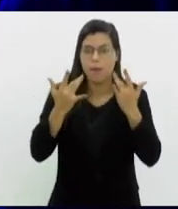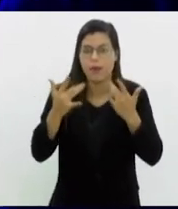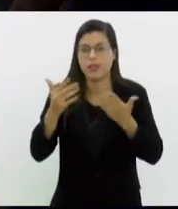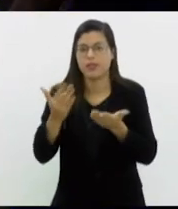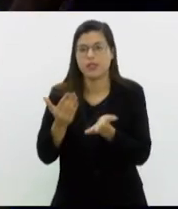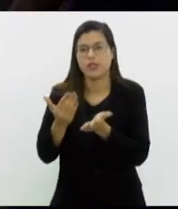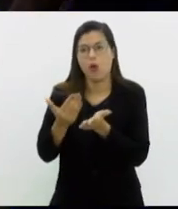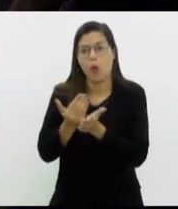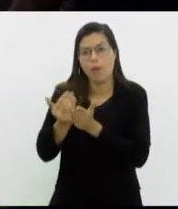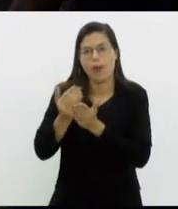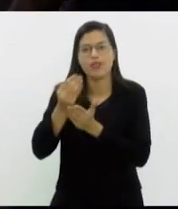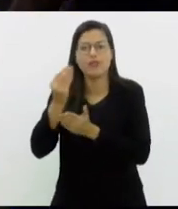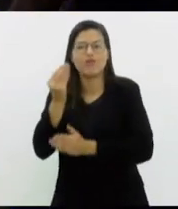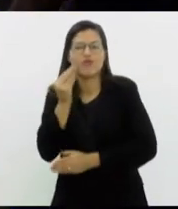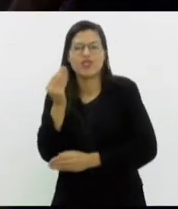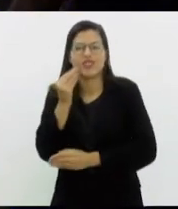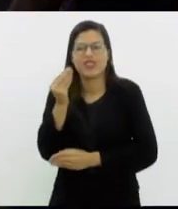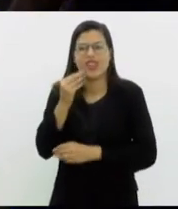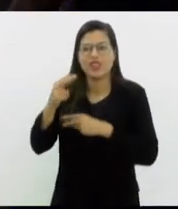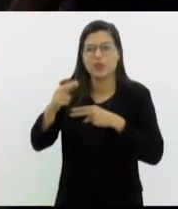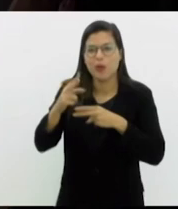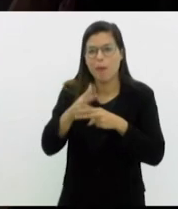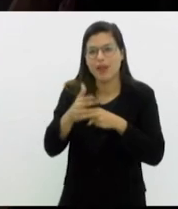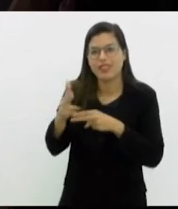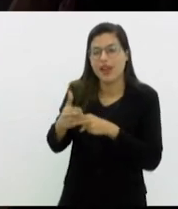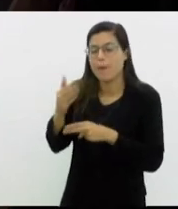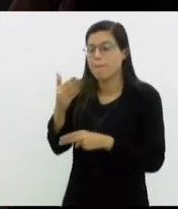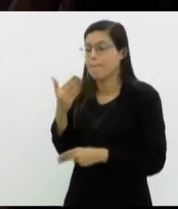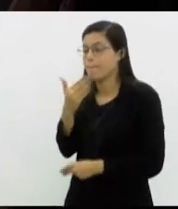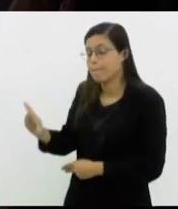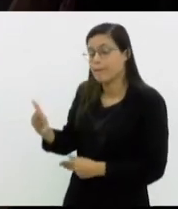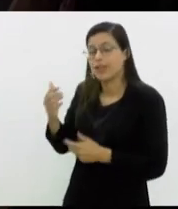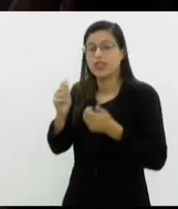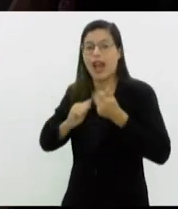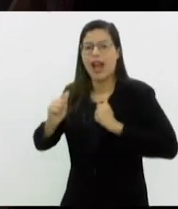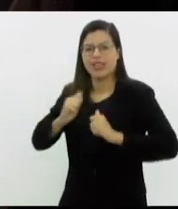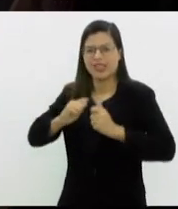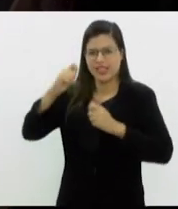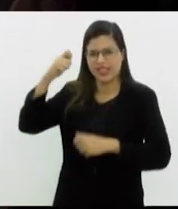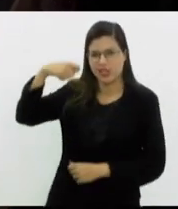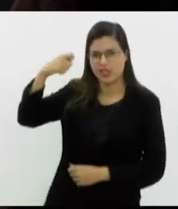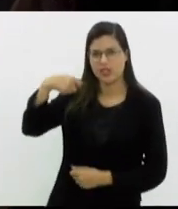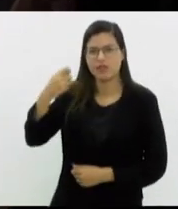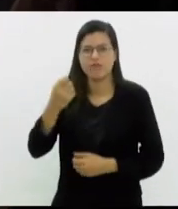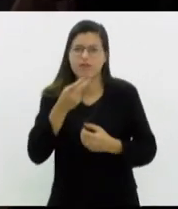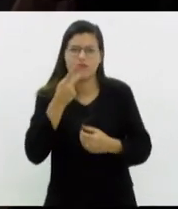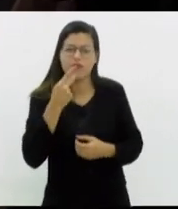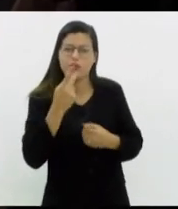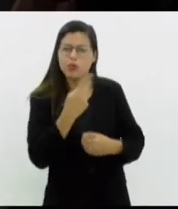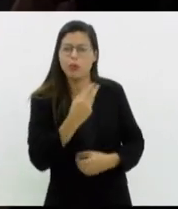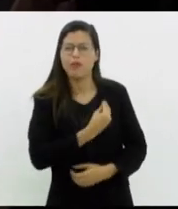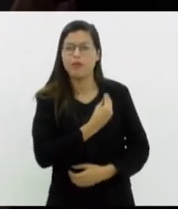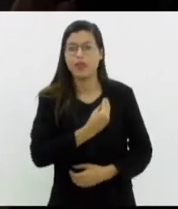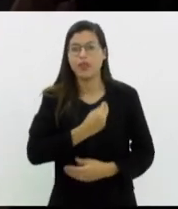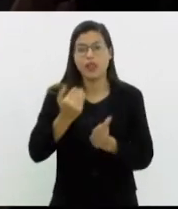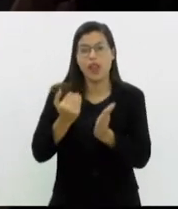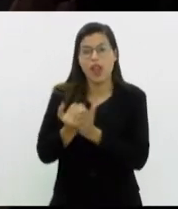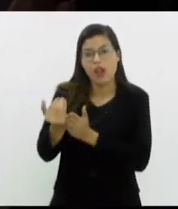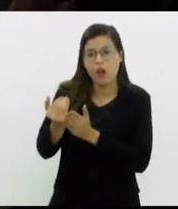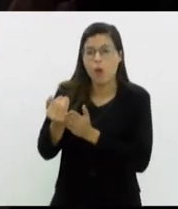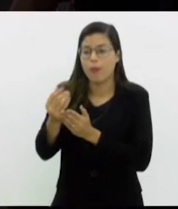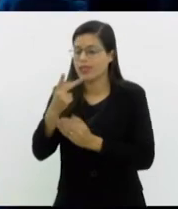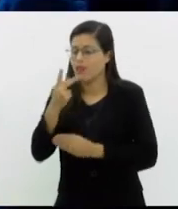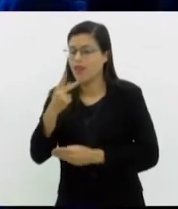uma série, no qual o diretor pede à jovem Cris Helena que conte algo sobre sua vida. Ela então começa a relatar seus mais retumbantes